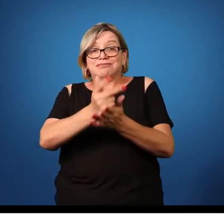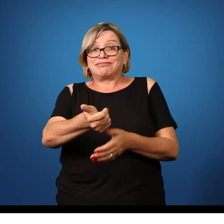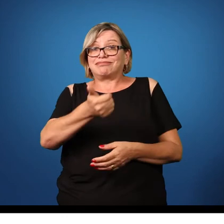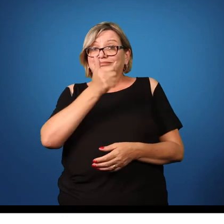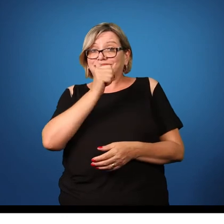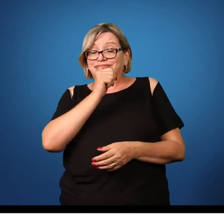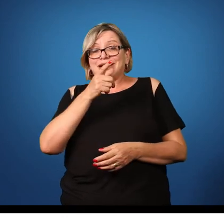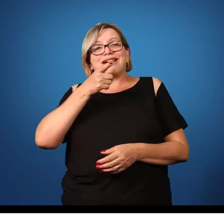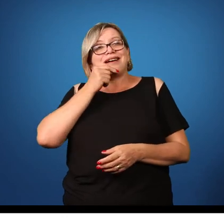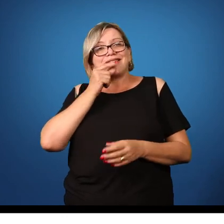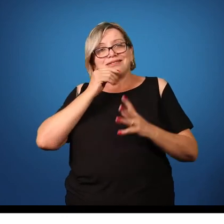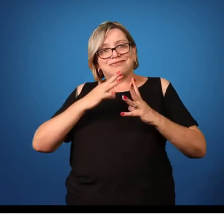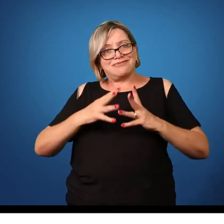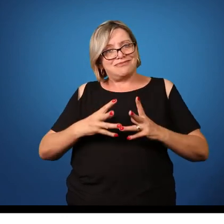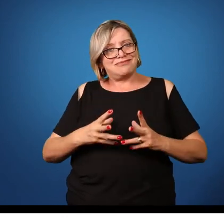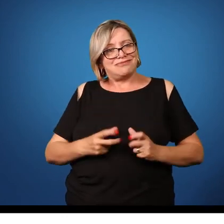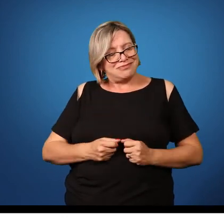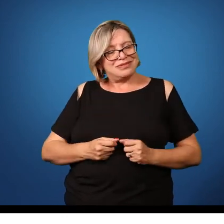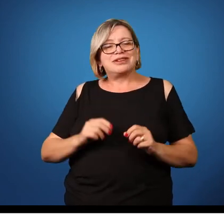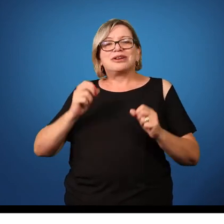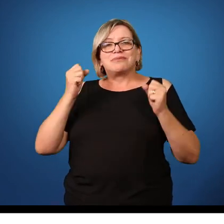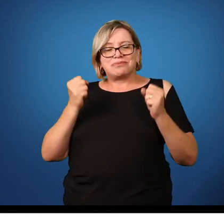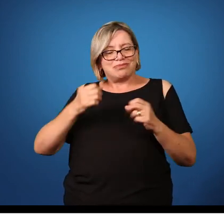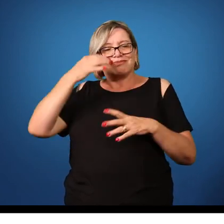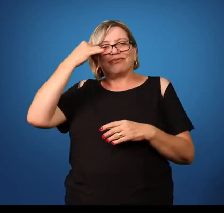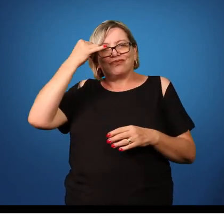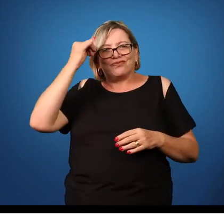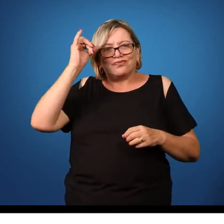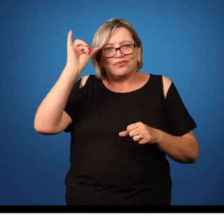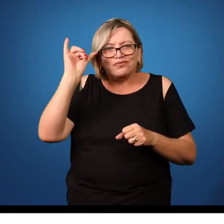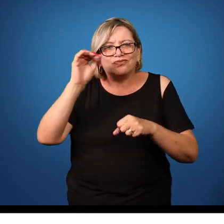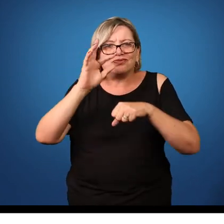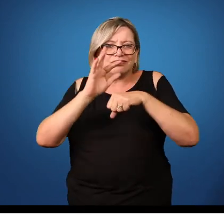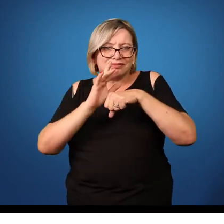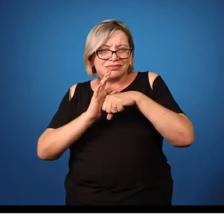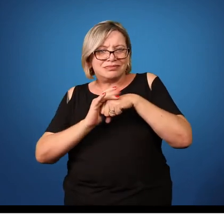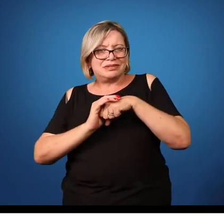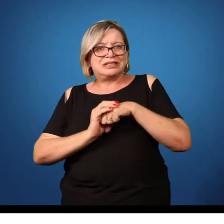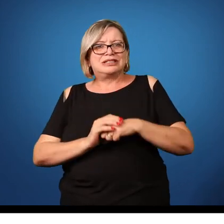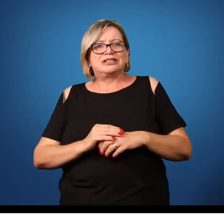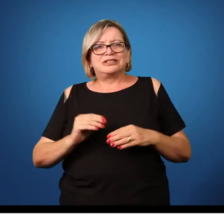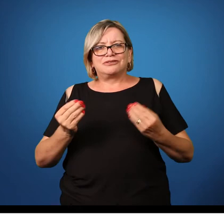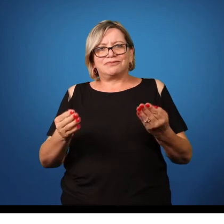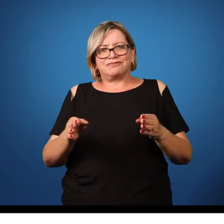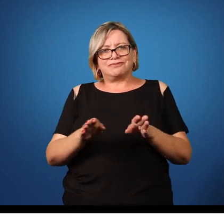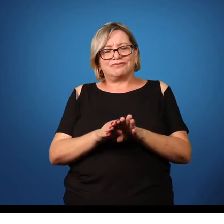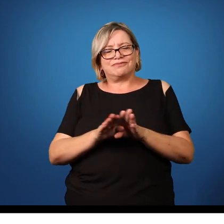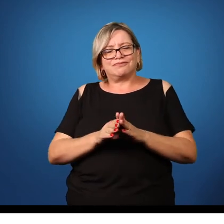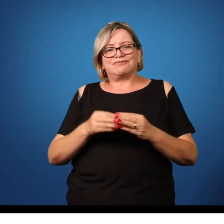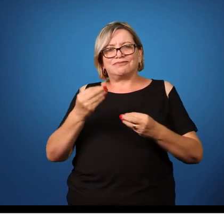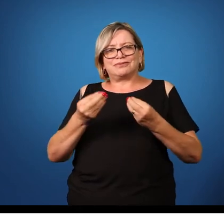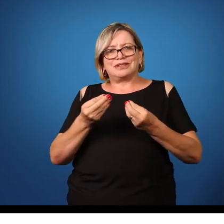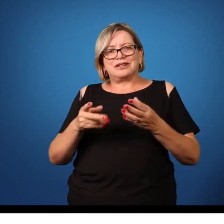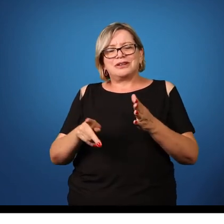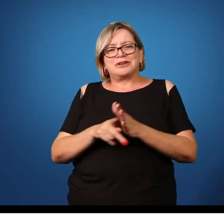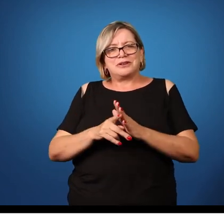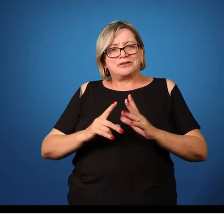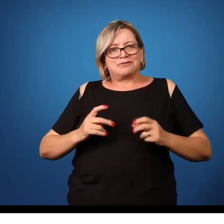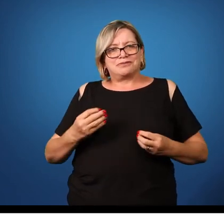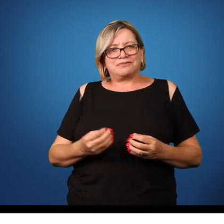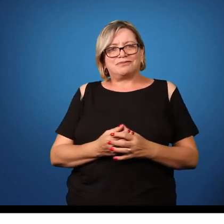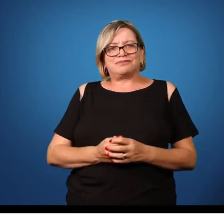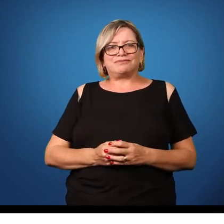isso aí vai diminuir muito as causas ou uma possível causa de contaminação por esses vermes